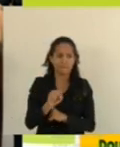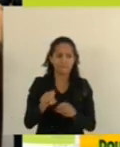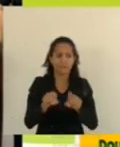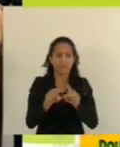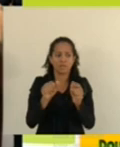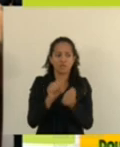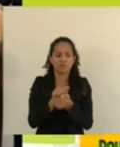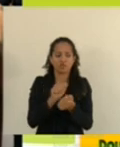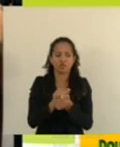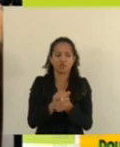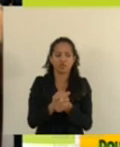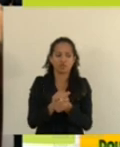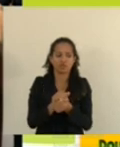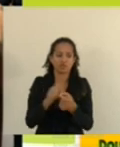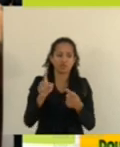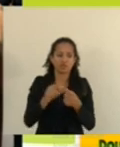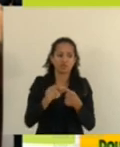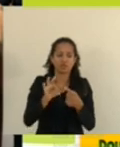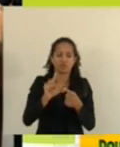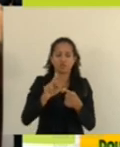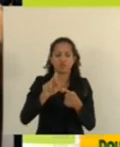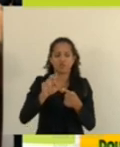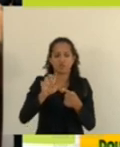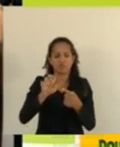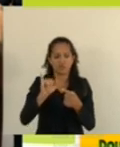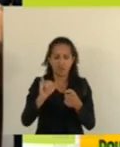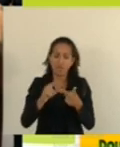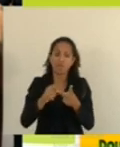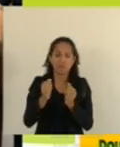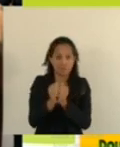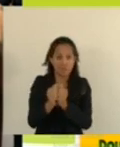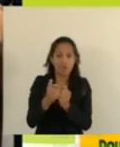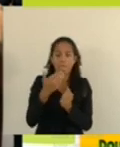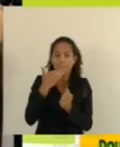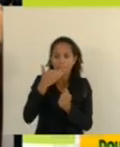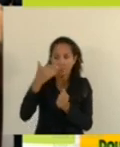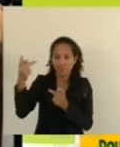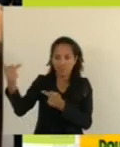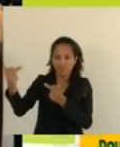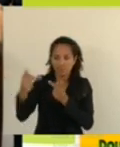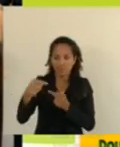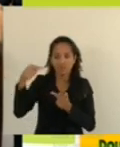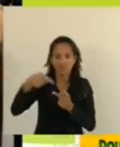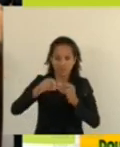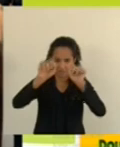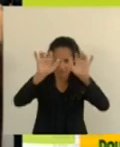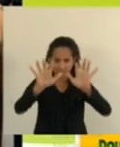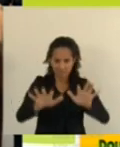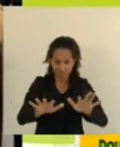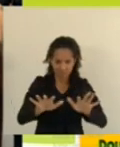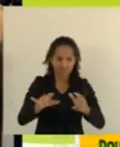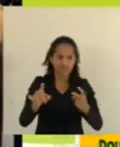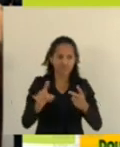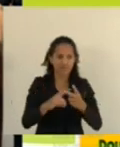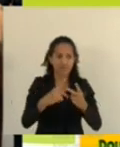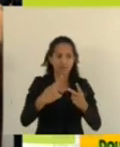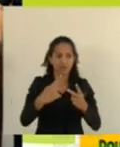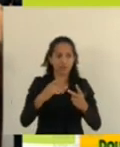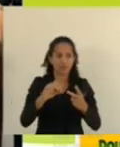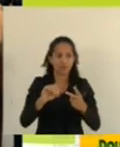com o Frei de Jaume, que veio a nosso pedido da benção no espaço, com a Poliana Paraguaçu.